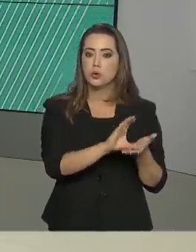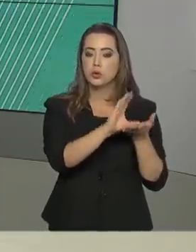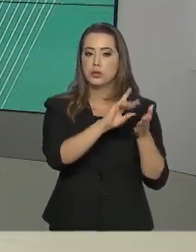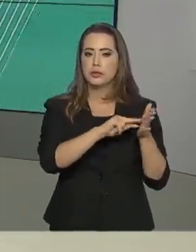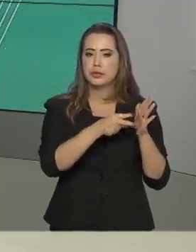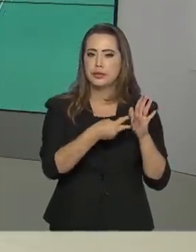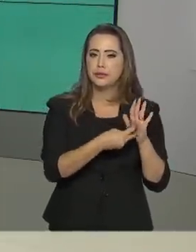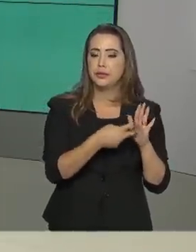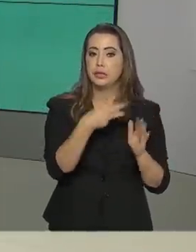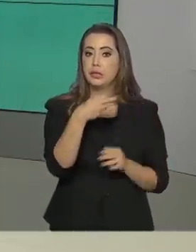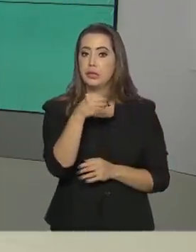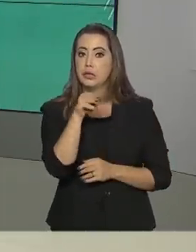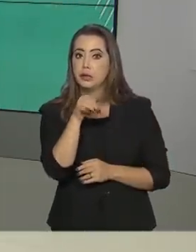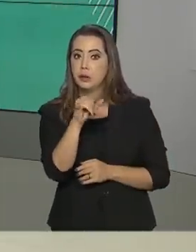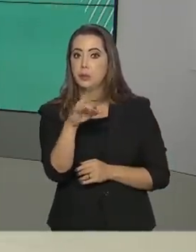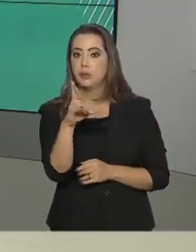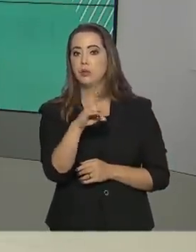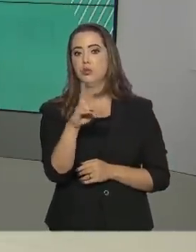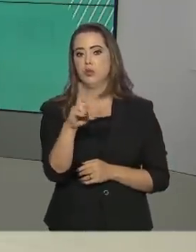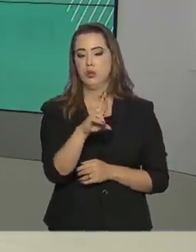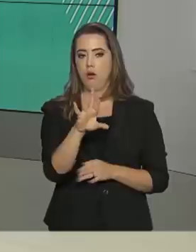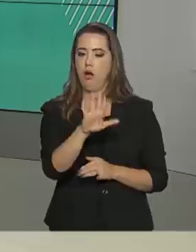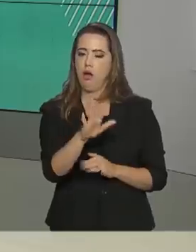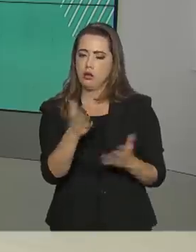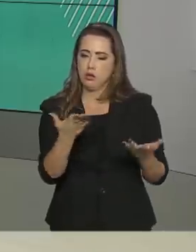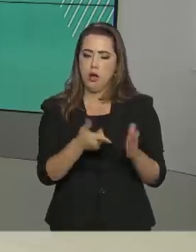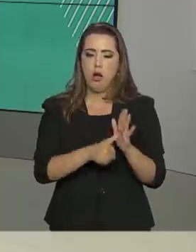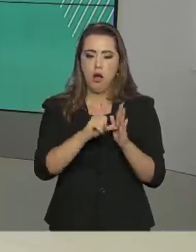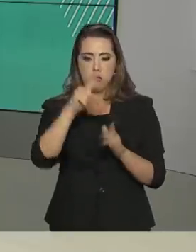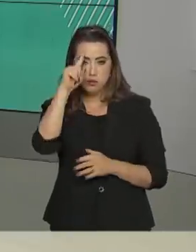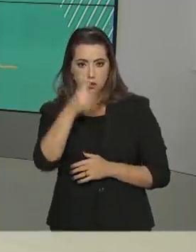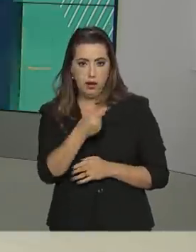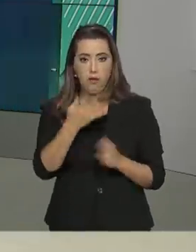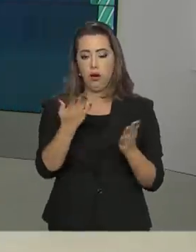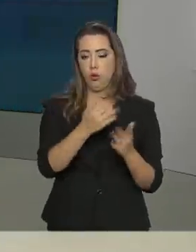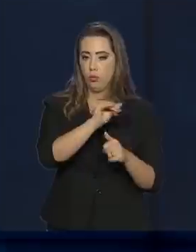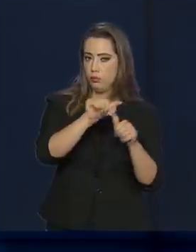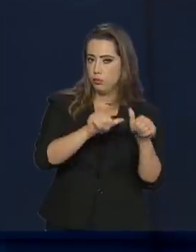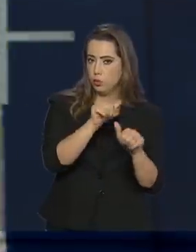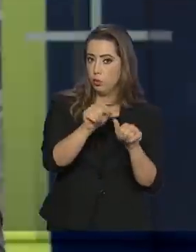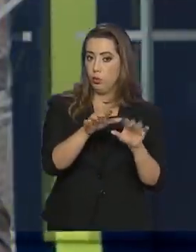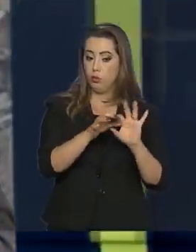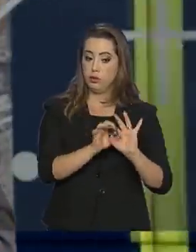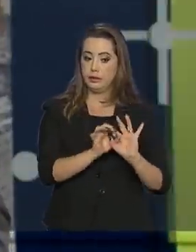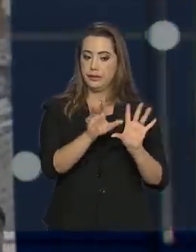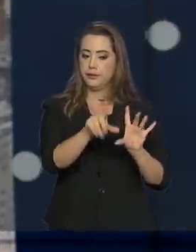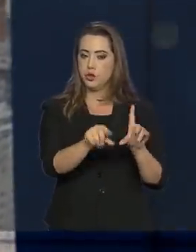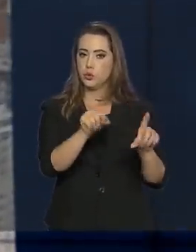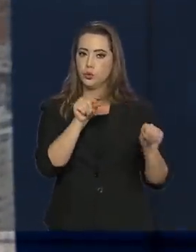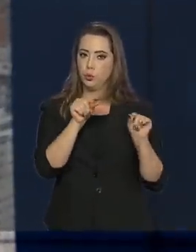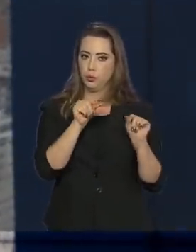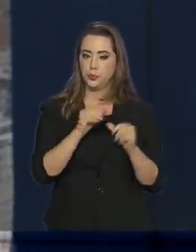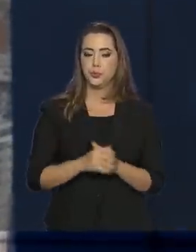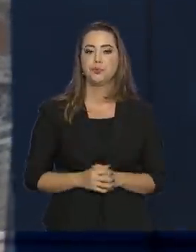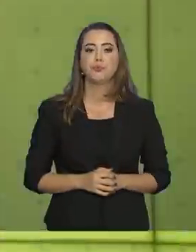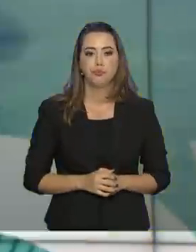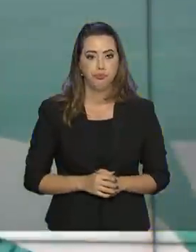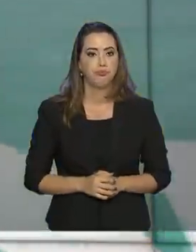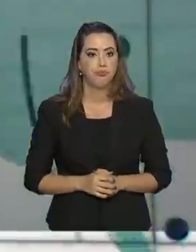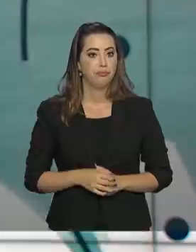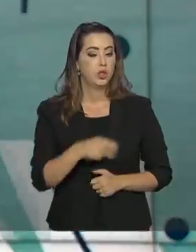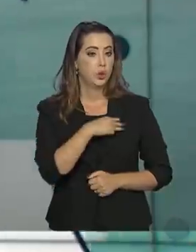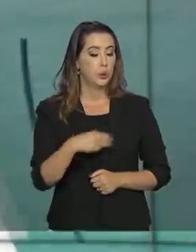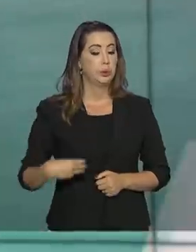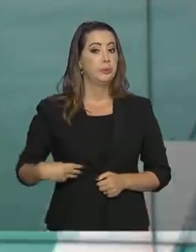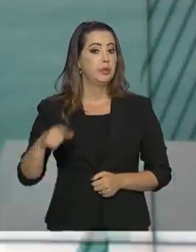representam mais de 30 bilhões de reais, deixam de serem positivas. E o ministro da Economia, Paulo Guedes, falou